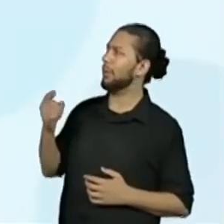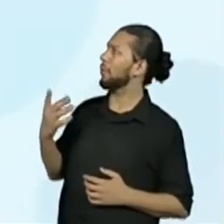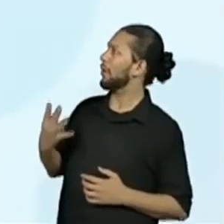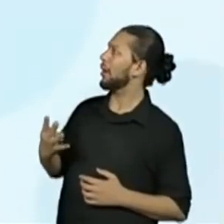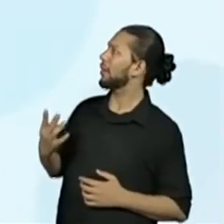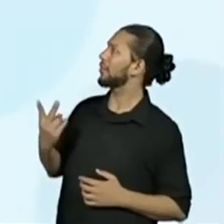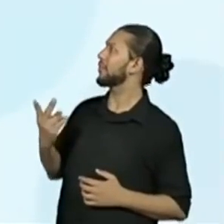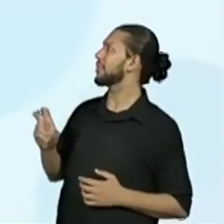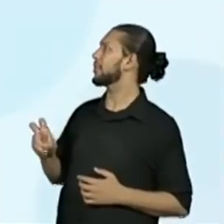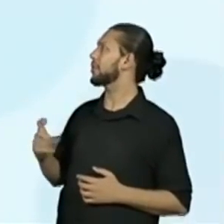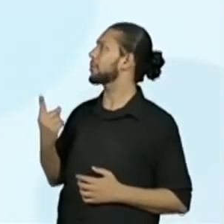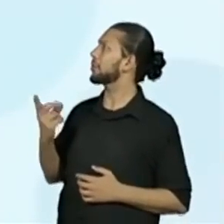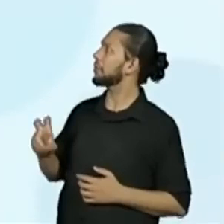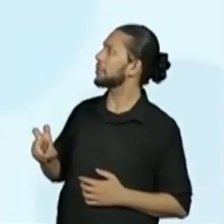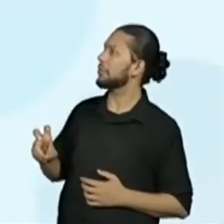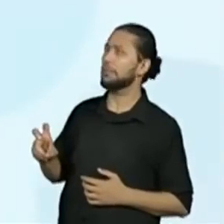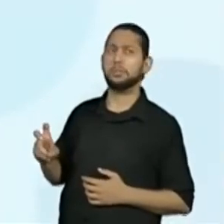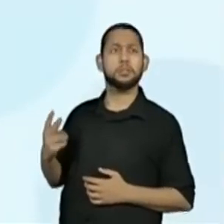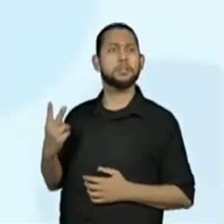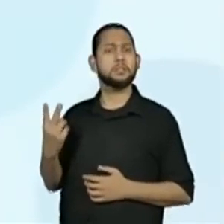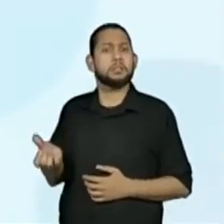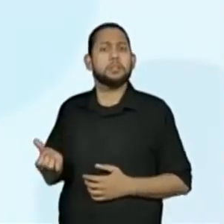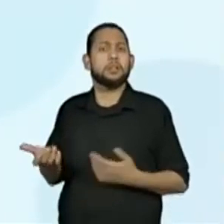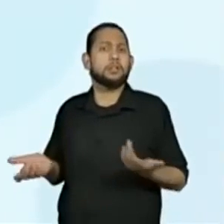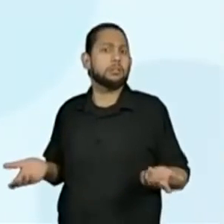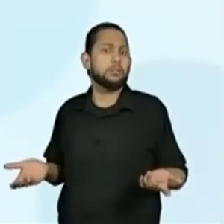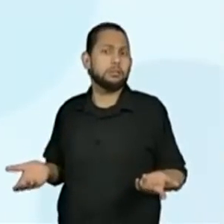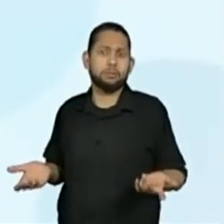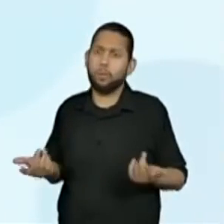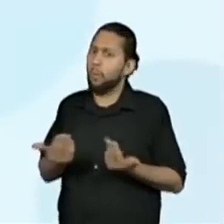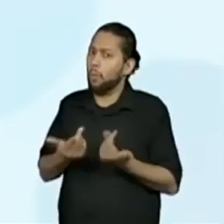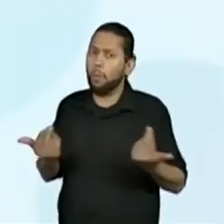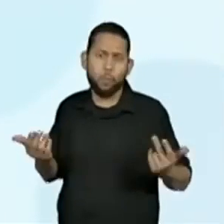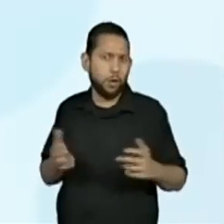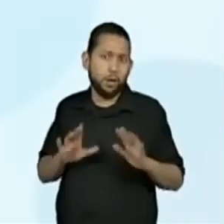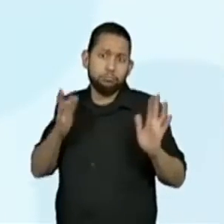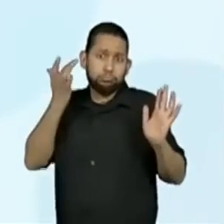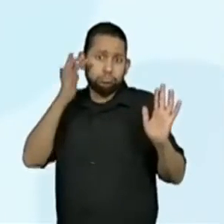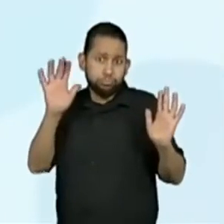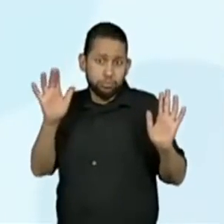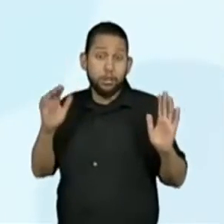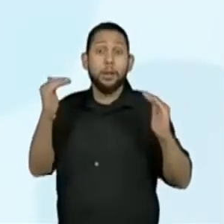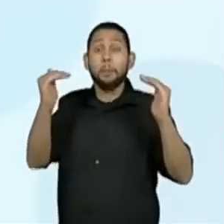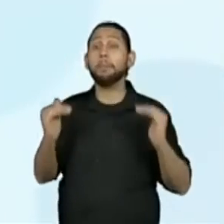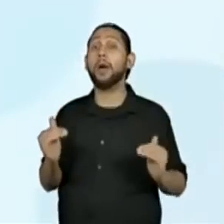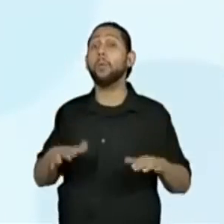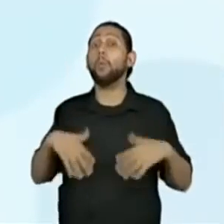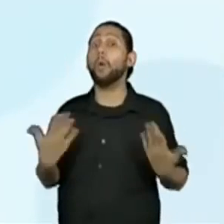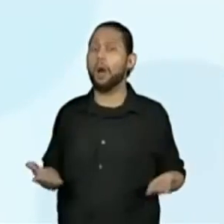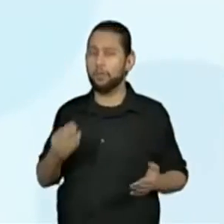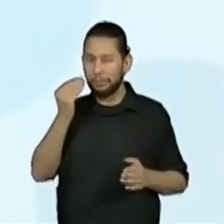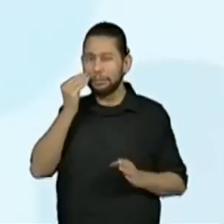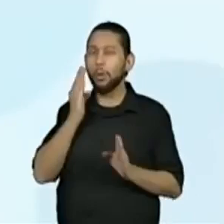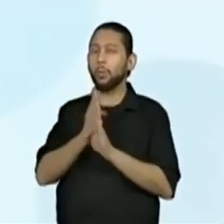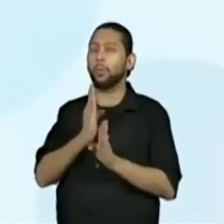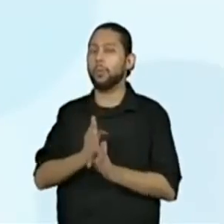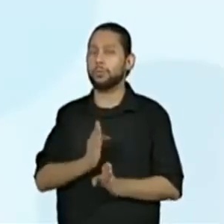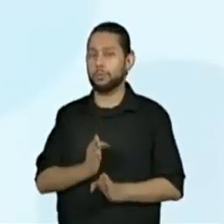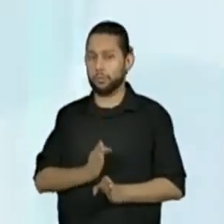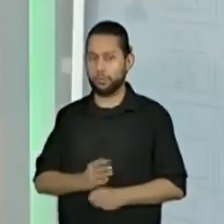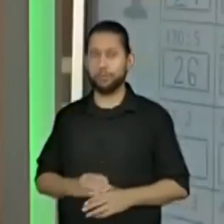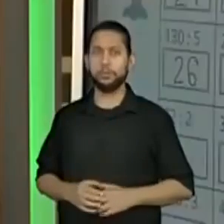25, o 15, o 26. Não podemos dizer o mesmo das demais, não é? Não são equivalentes. Vamos continuar, então,